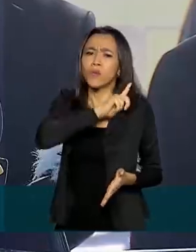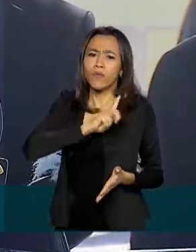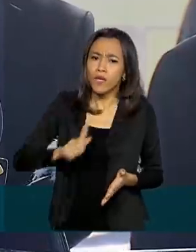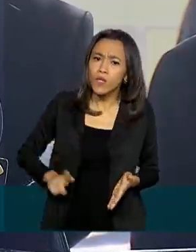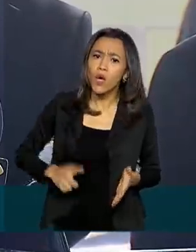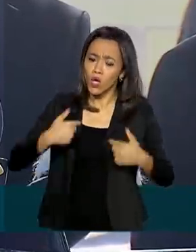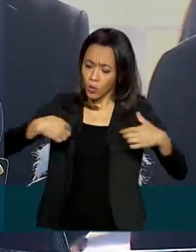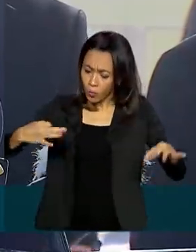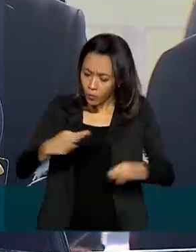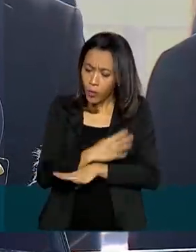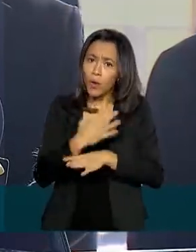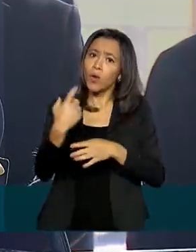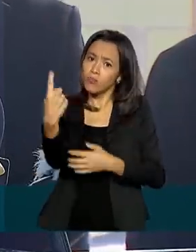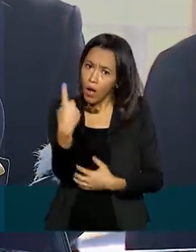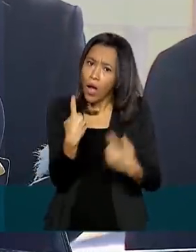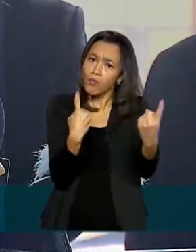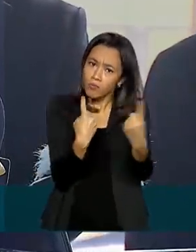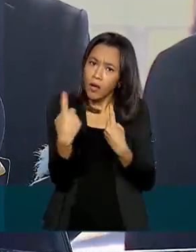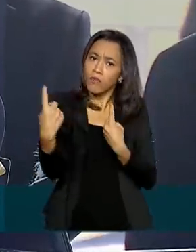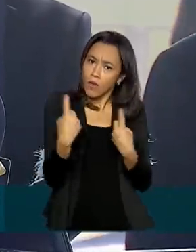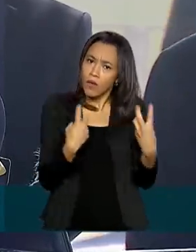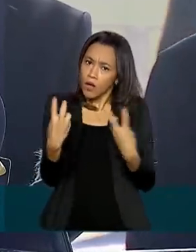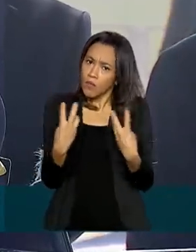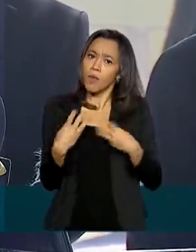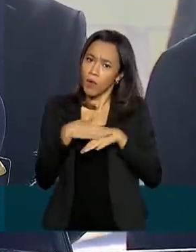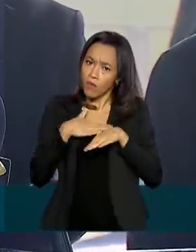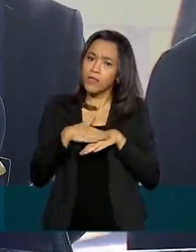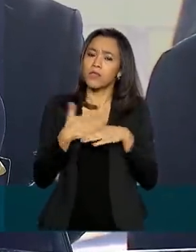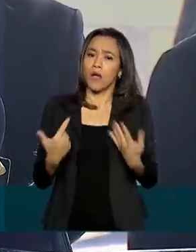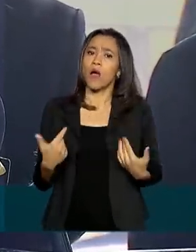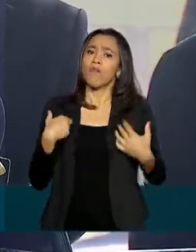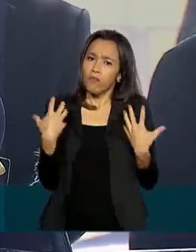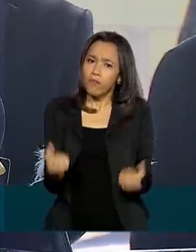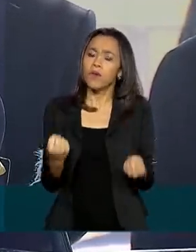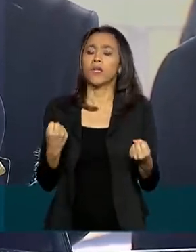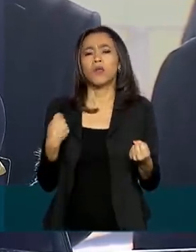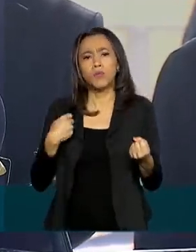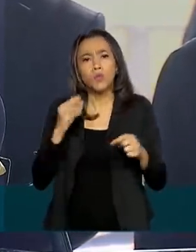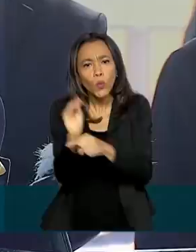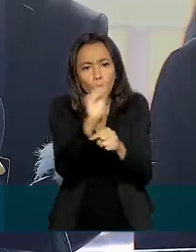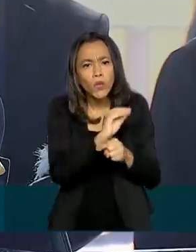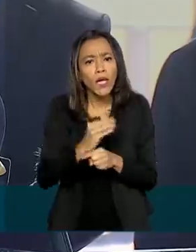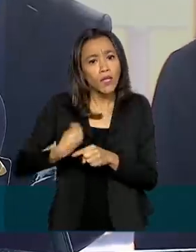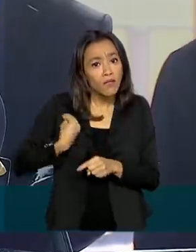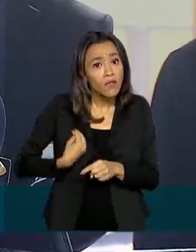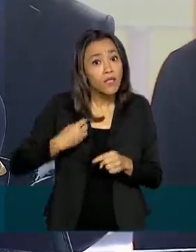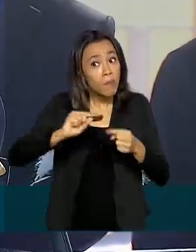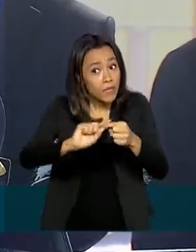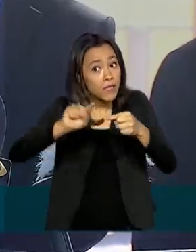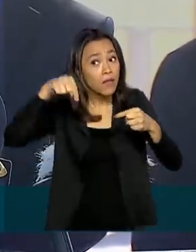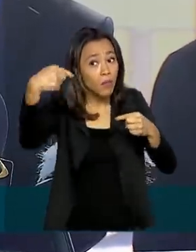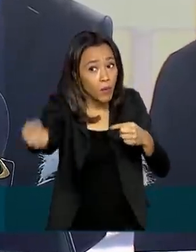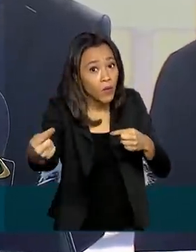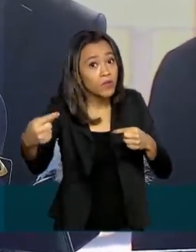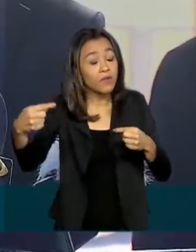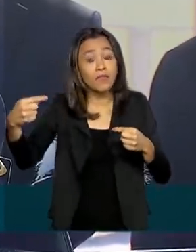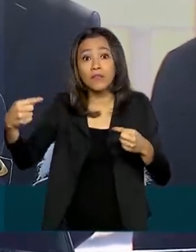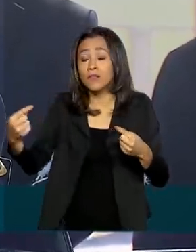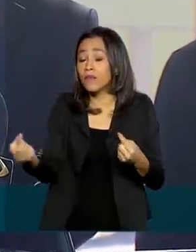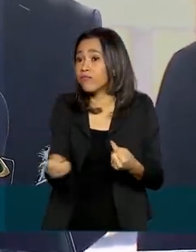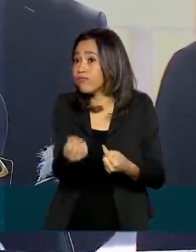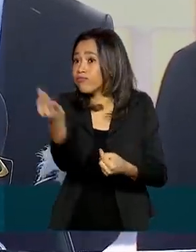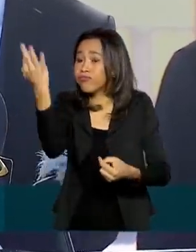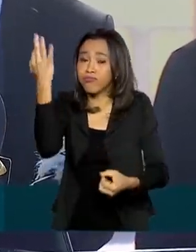estou pronto para conversar. Vamos preservar a vida? Vamos. Mas dessa forma, o preço lá na frente serão centenas de